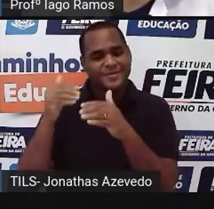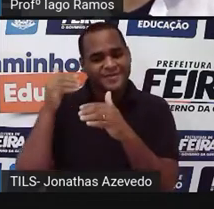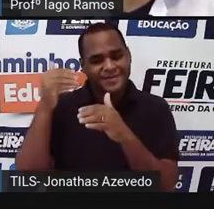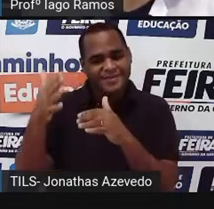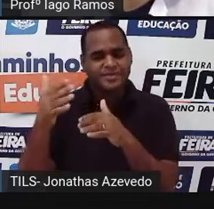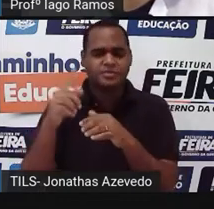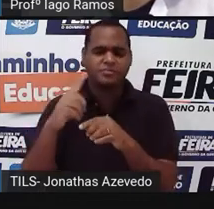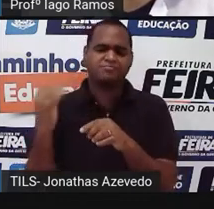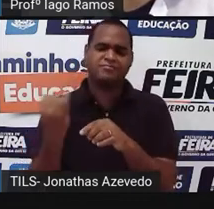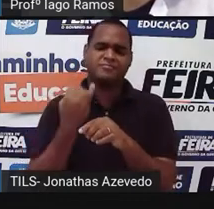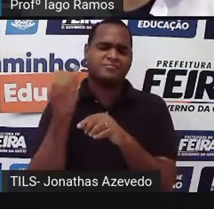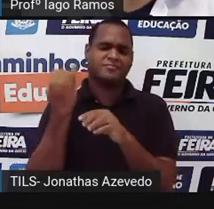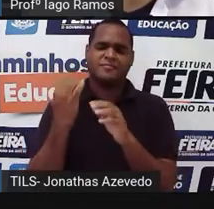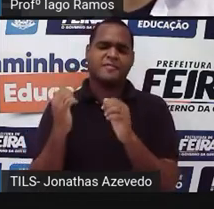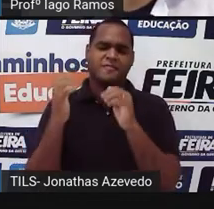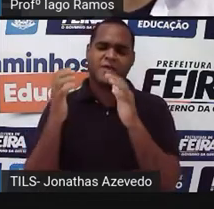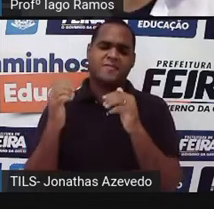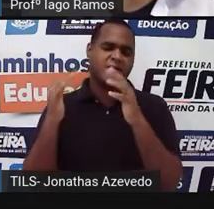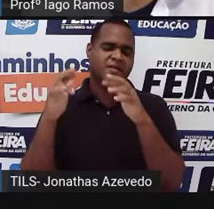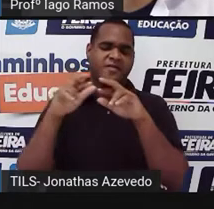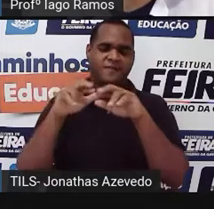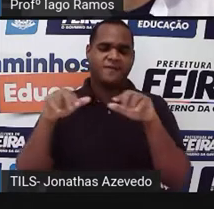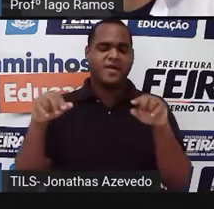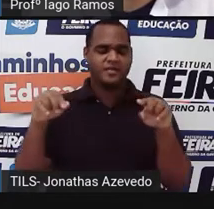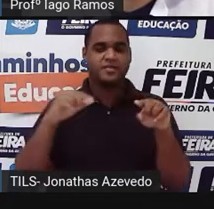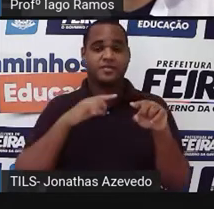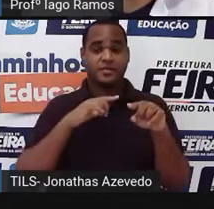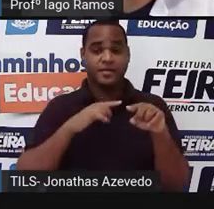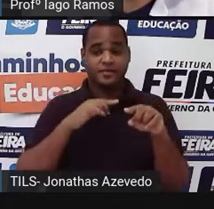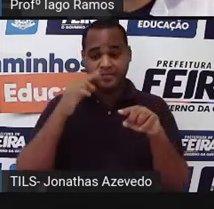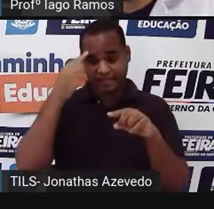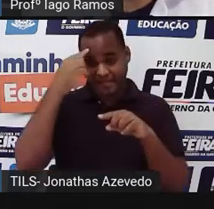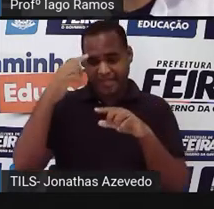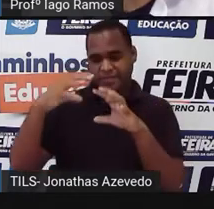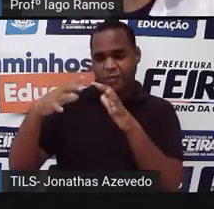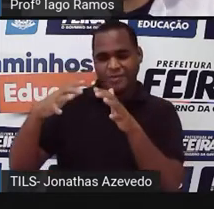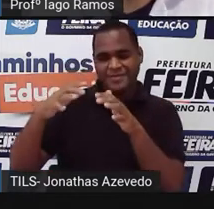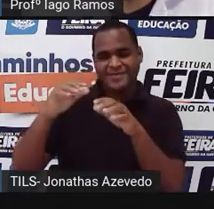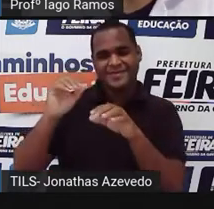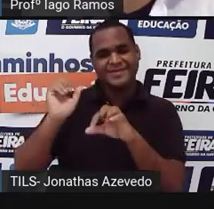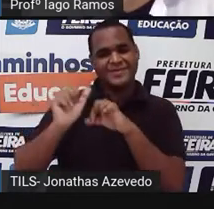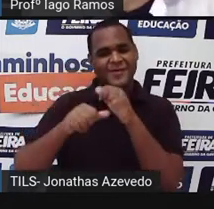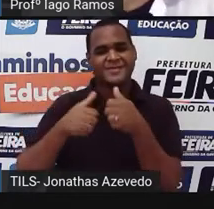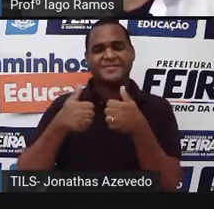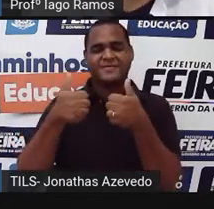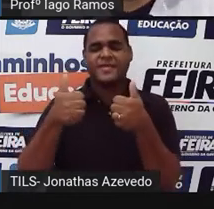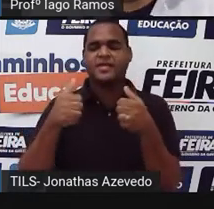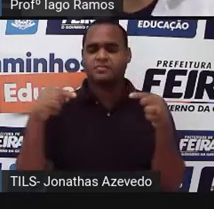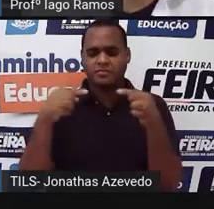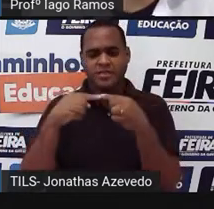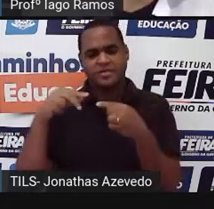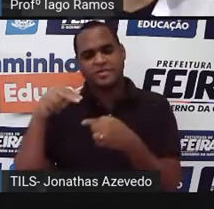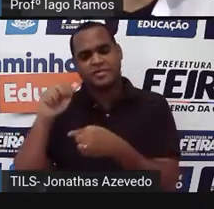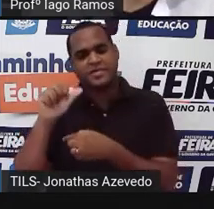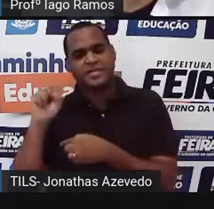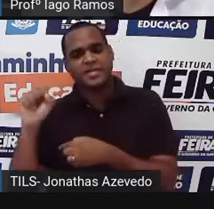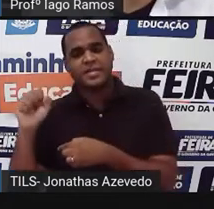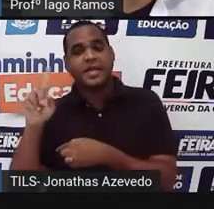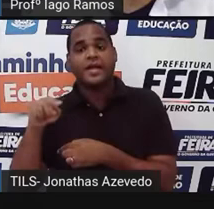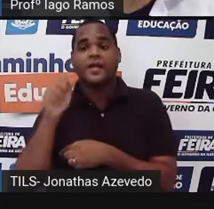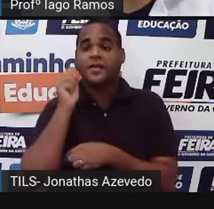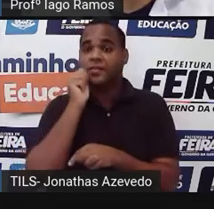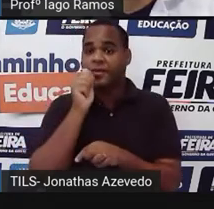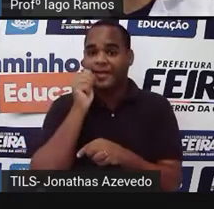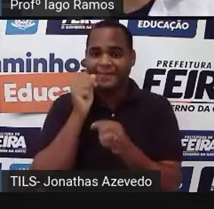agência aeroespacial do planeta, né? É a NASA. Pois é. E essa senhora, chamada